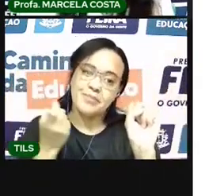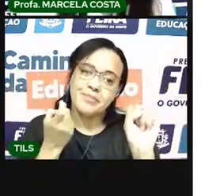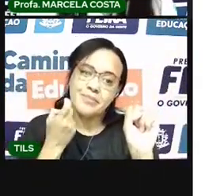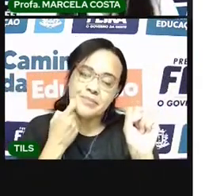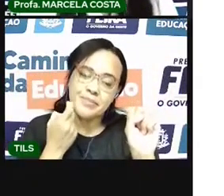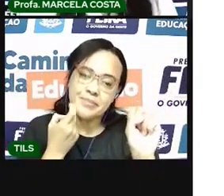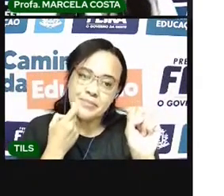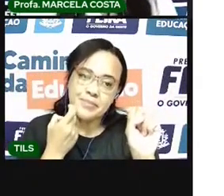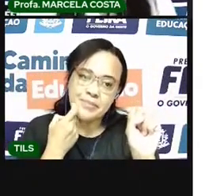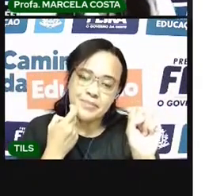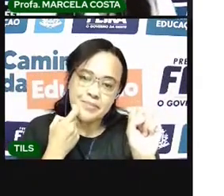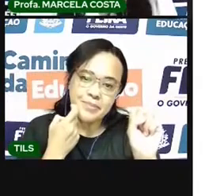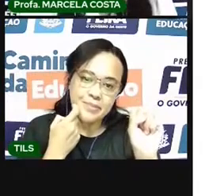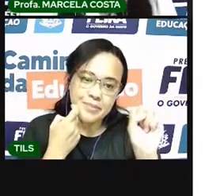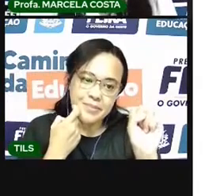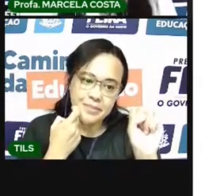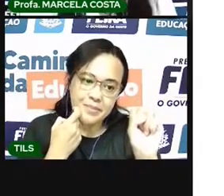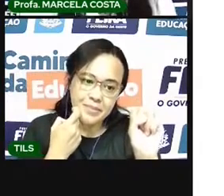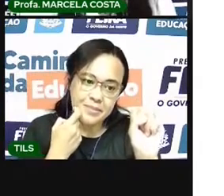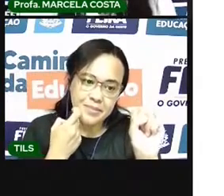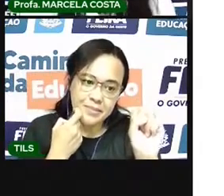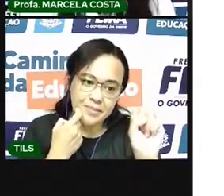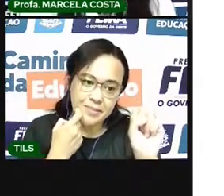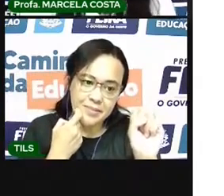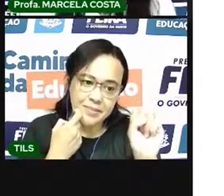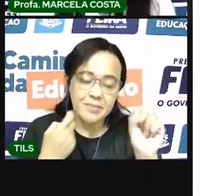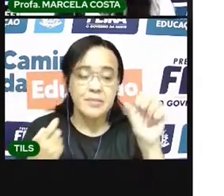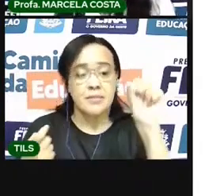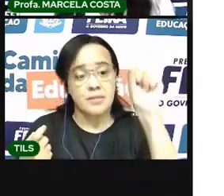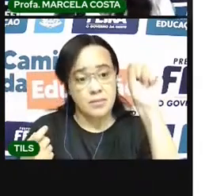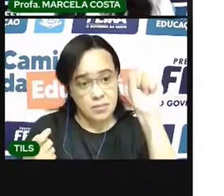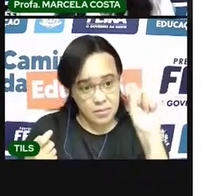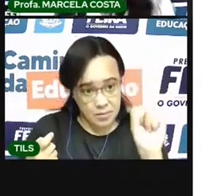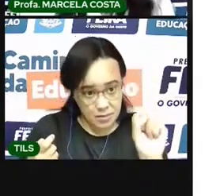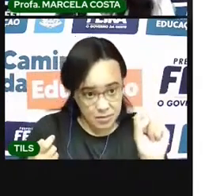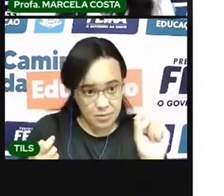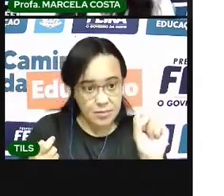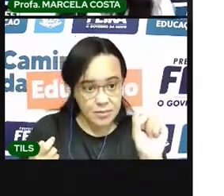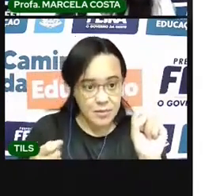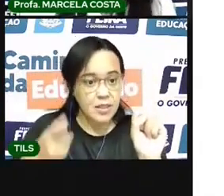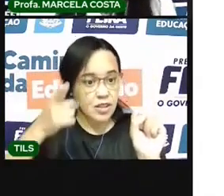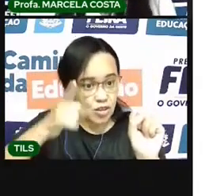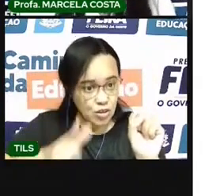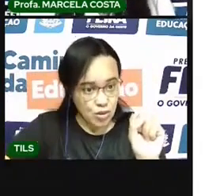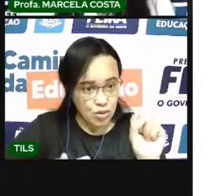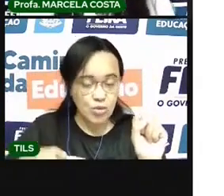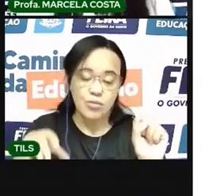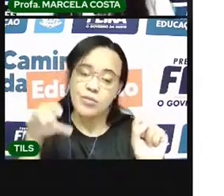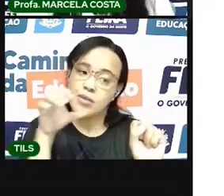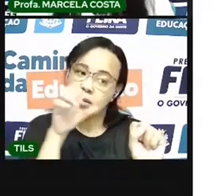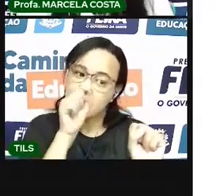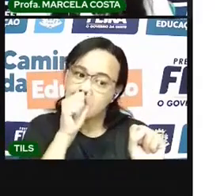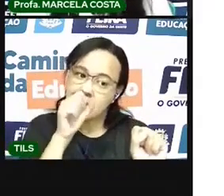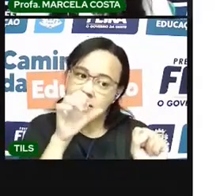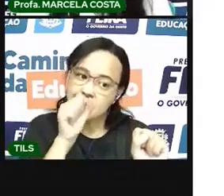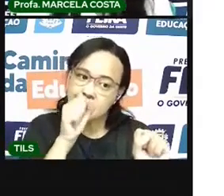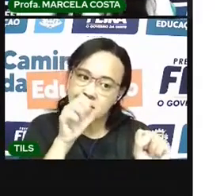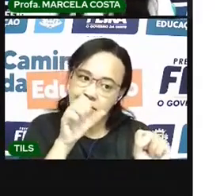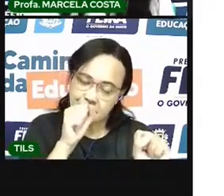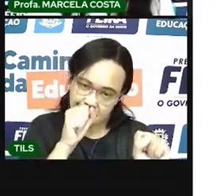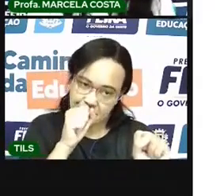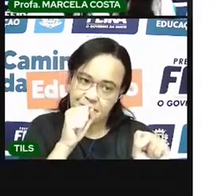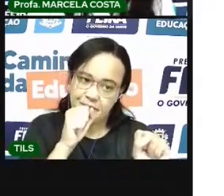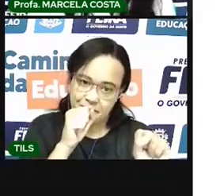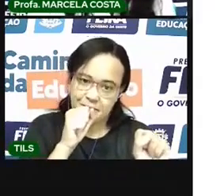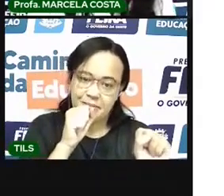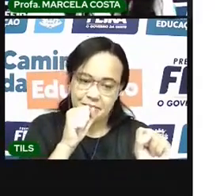Q. Mostrando que é sexta-feira. E o segundo S. Mostrando que é o sábado.